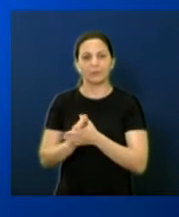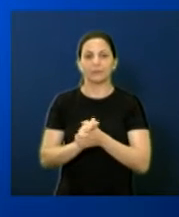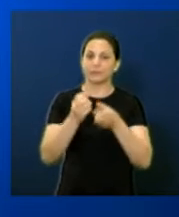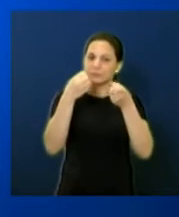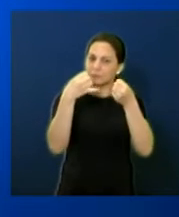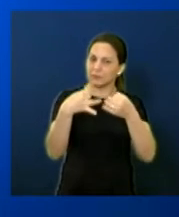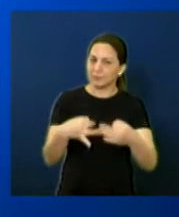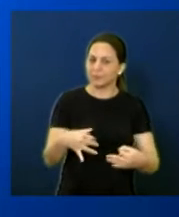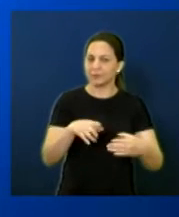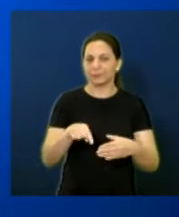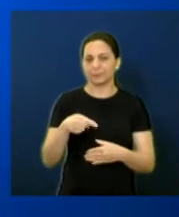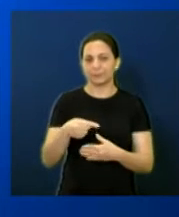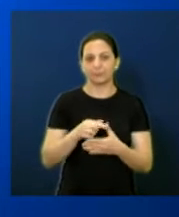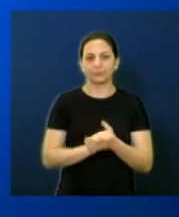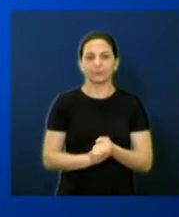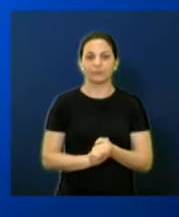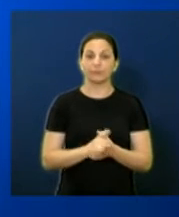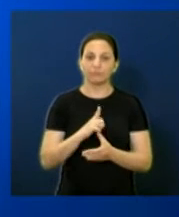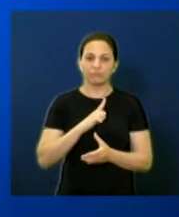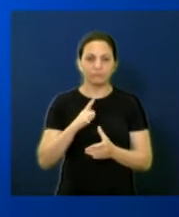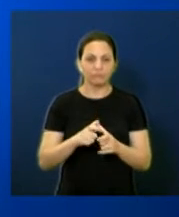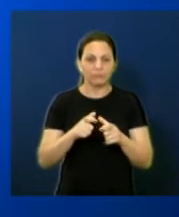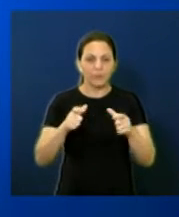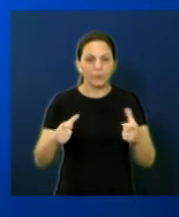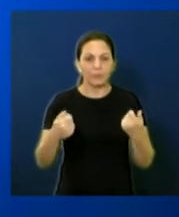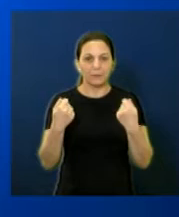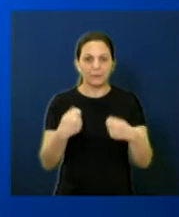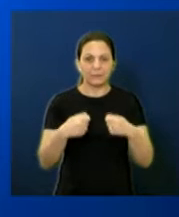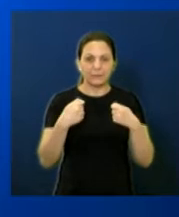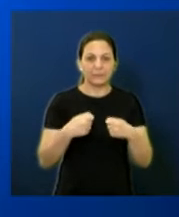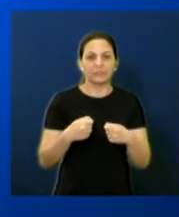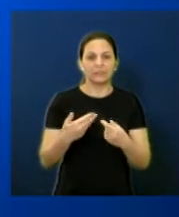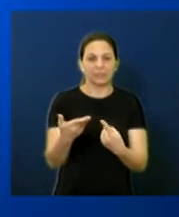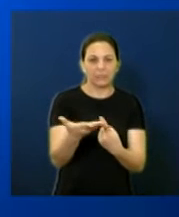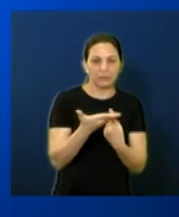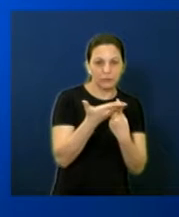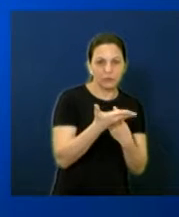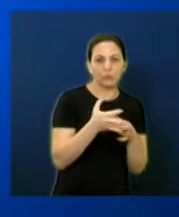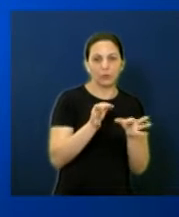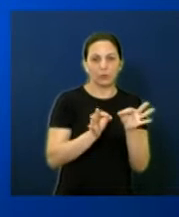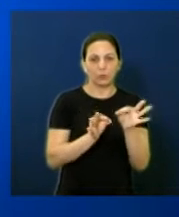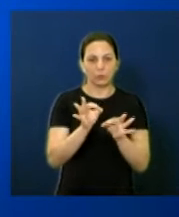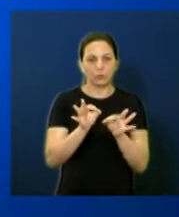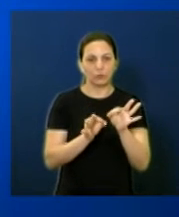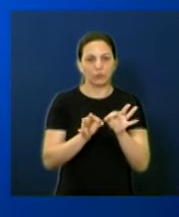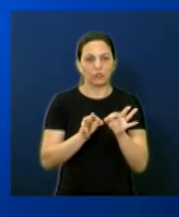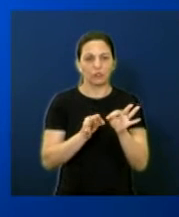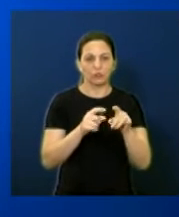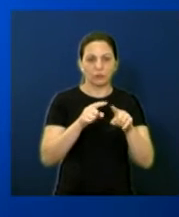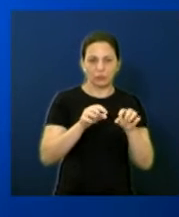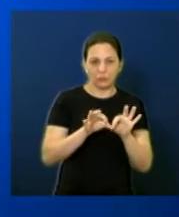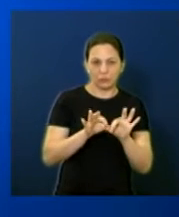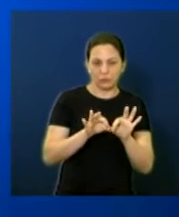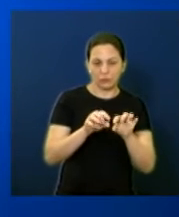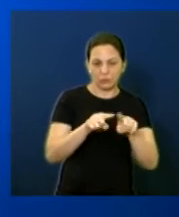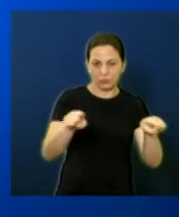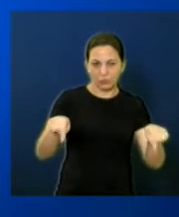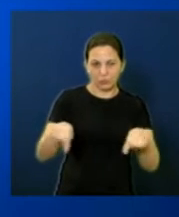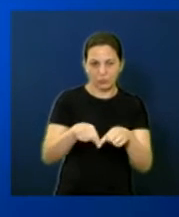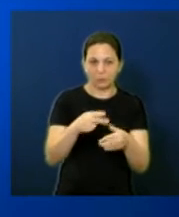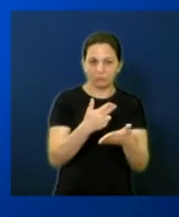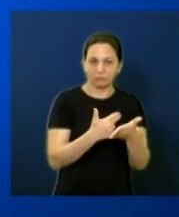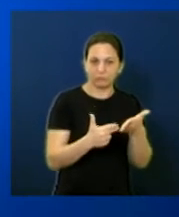Justificativa. Em virtude do aumento da demanda de projetos desenvolvidos pela gerência de